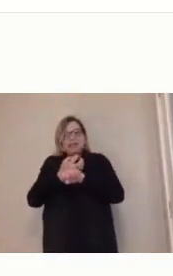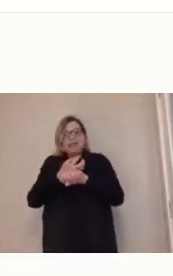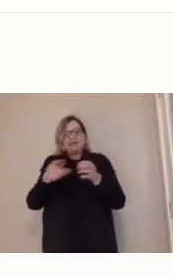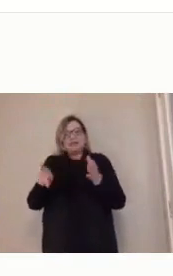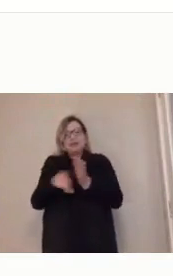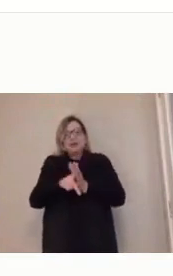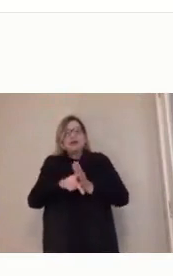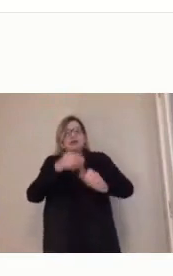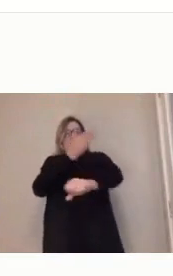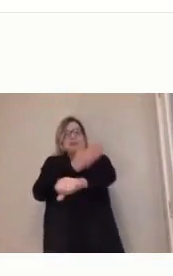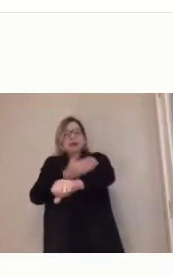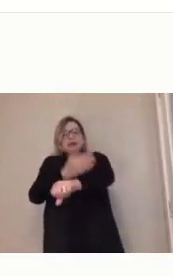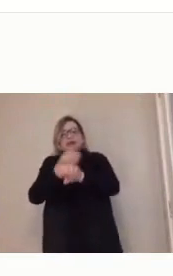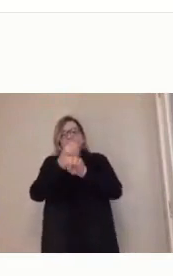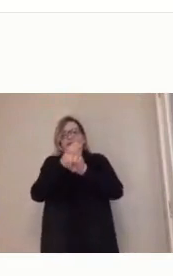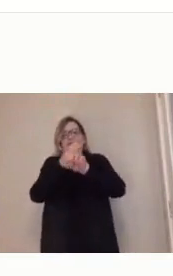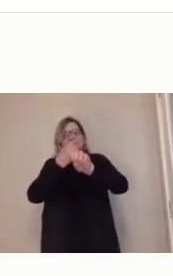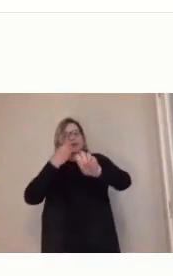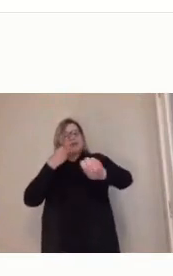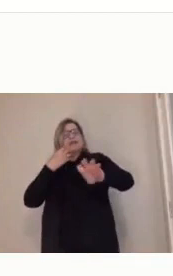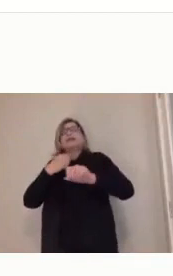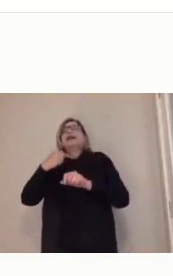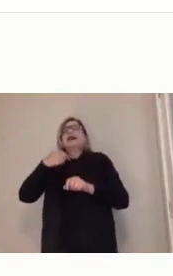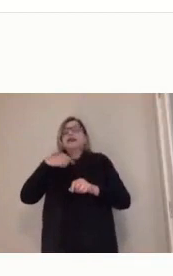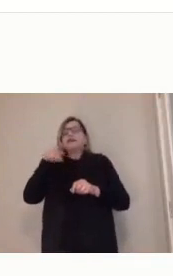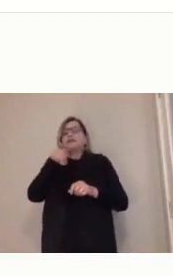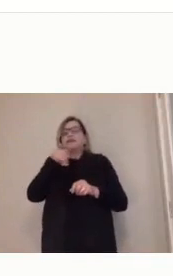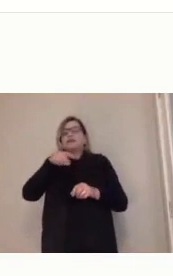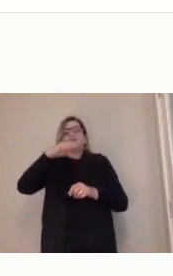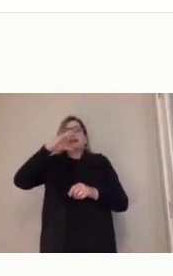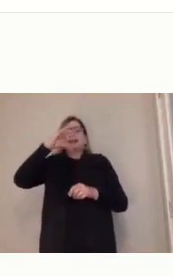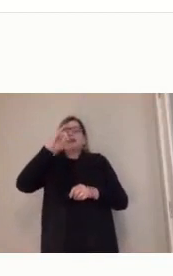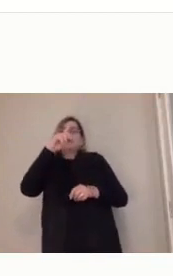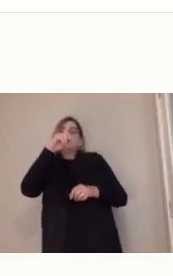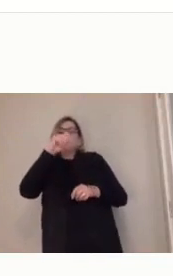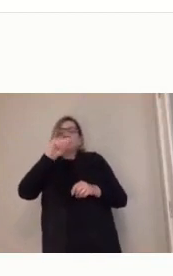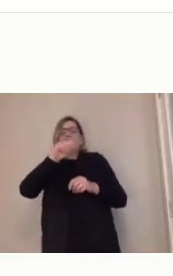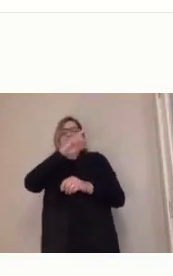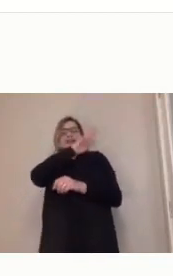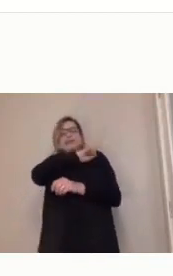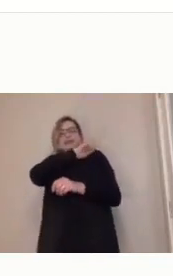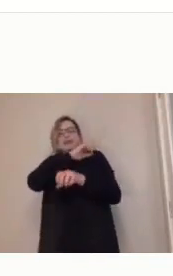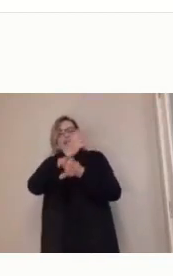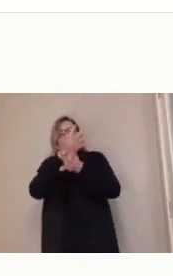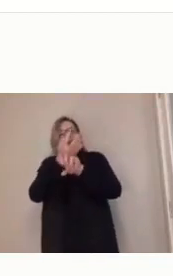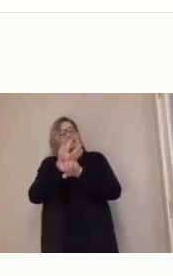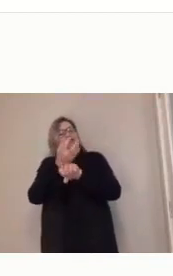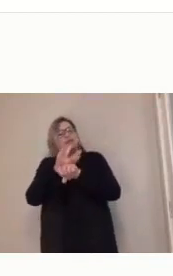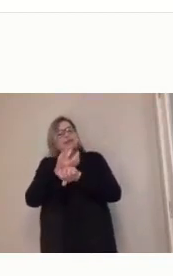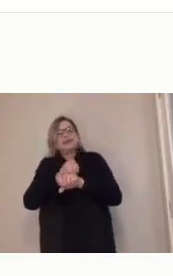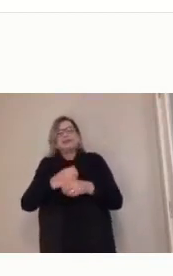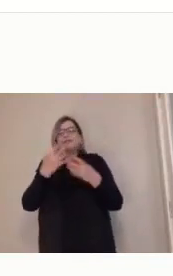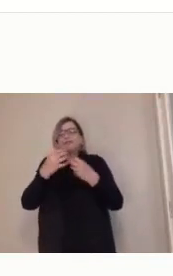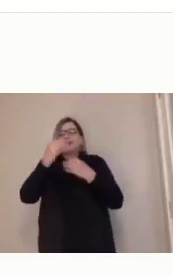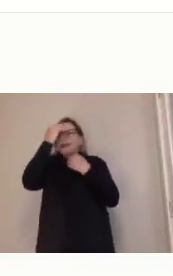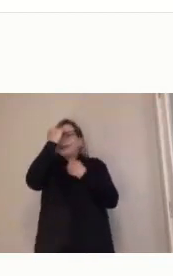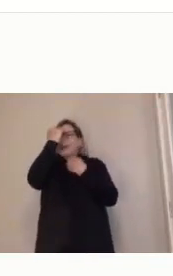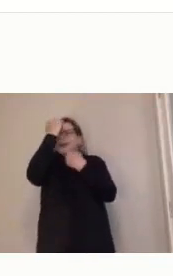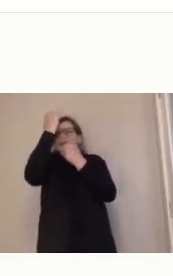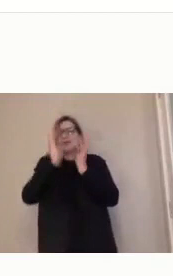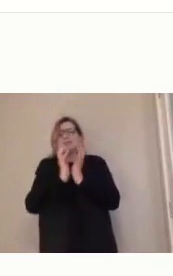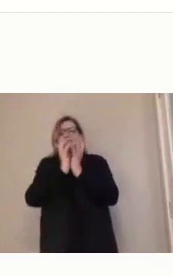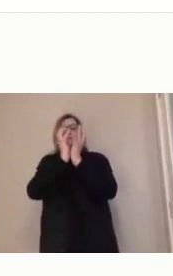Distância. Eu sou a professora Maria Aparecida, que estou responsável por essa disciplina. Queria agradecer a participação de todos, quero